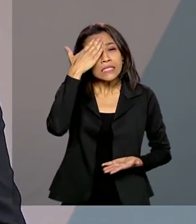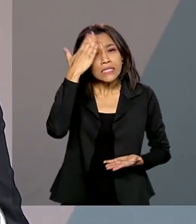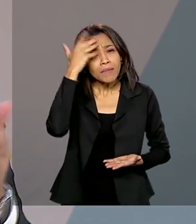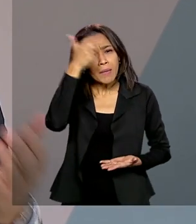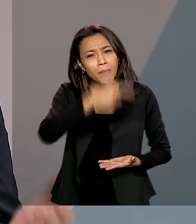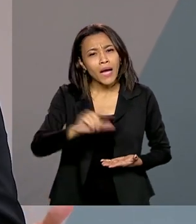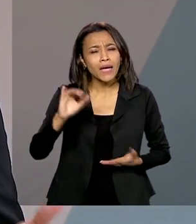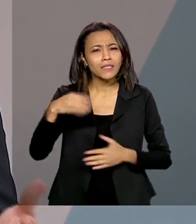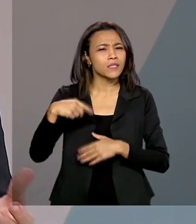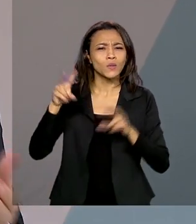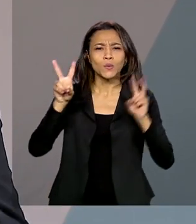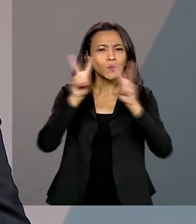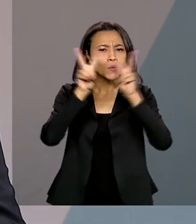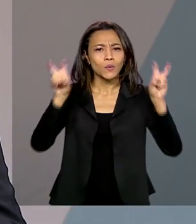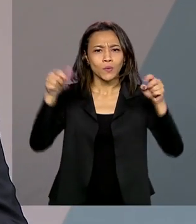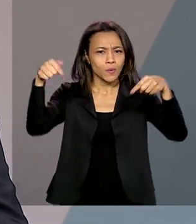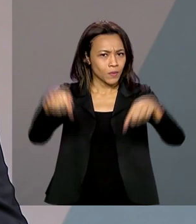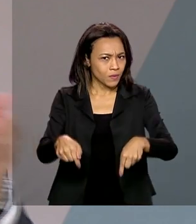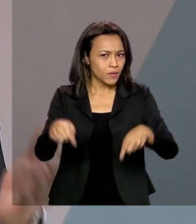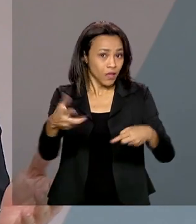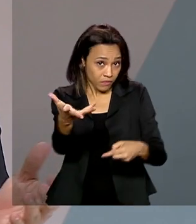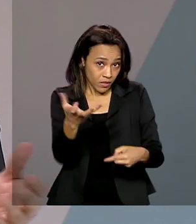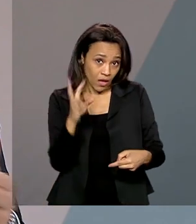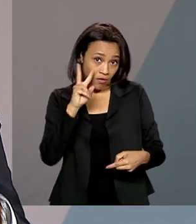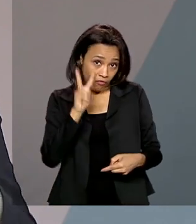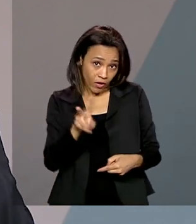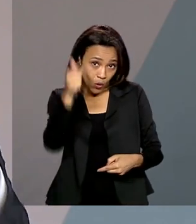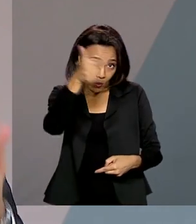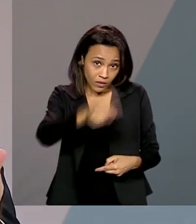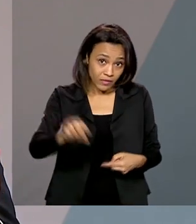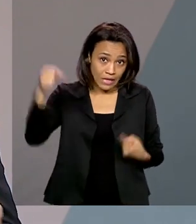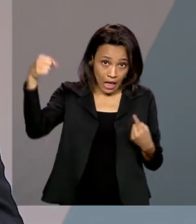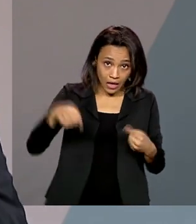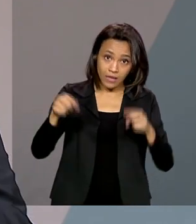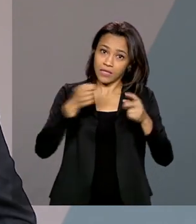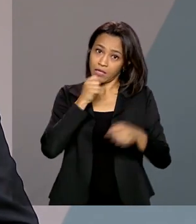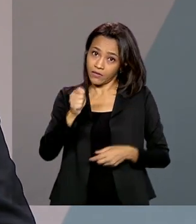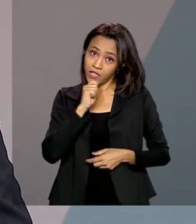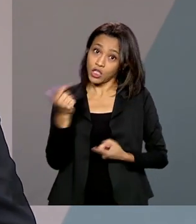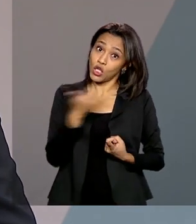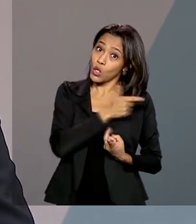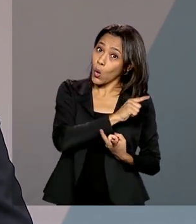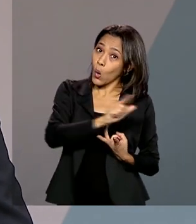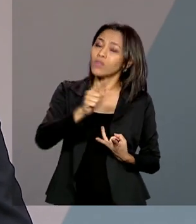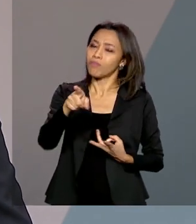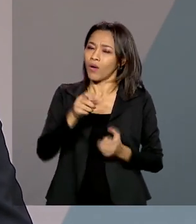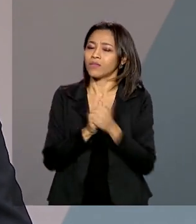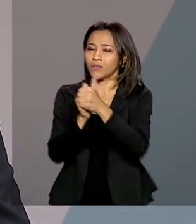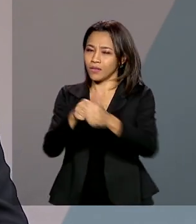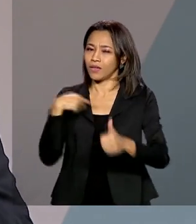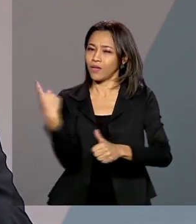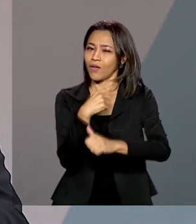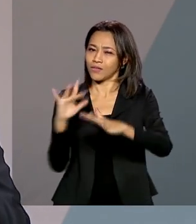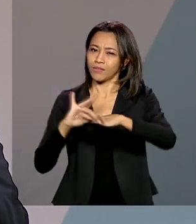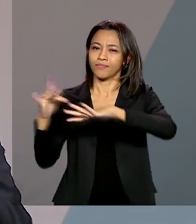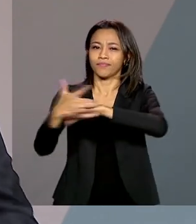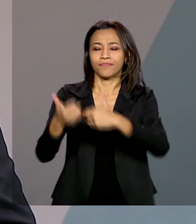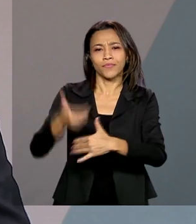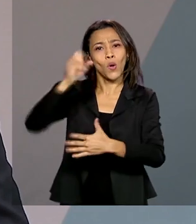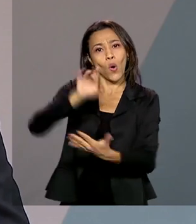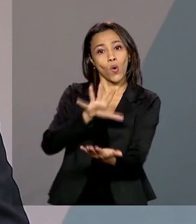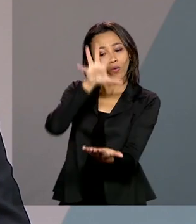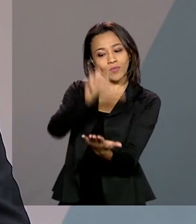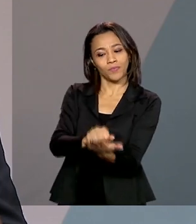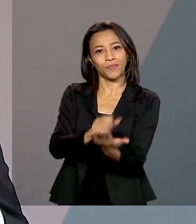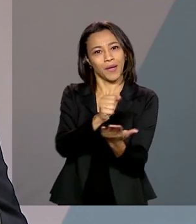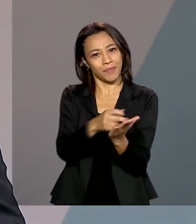sobre o nosso programa, ou se você quiser rever essa e outras entrevistas, siga as nossas redes sociais ou baixe o